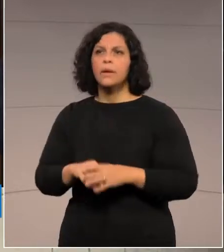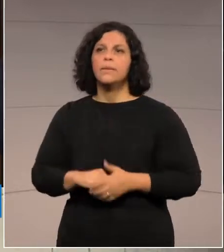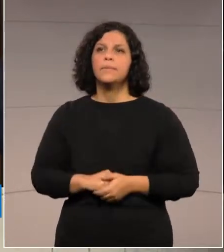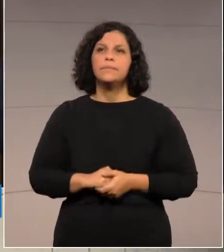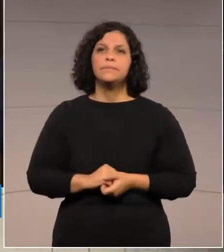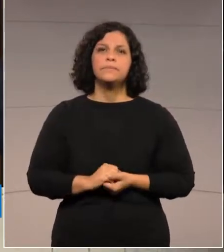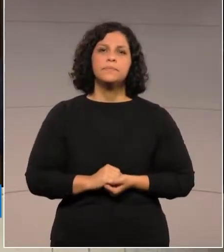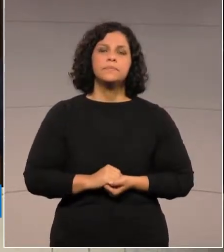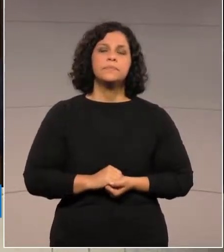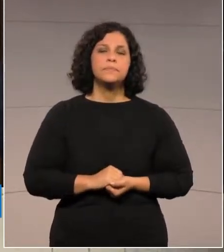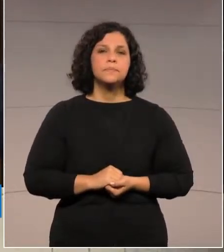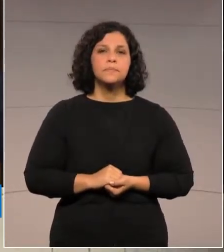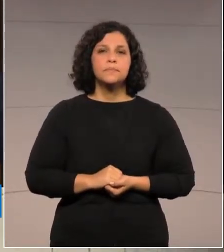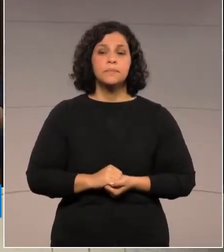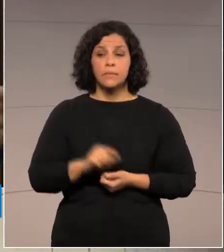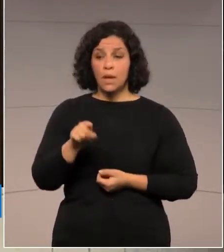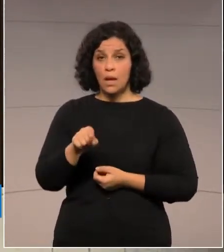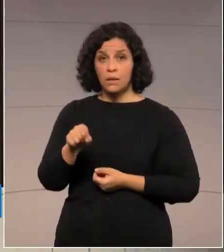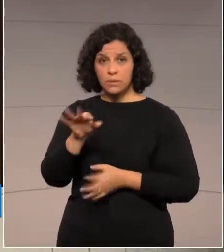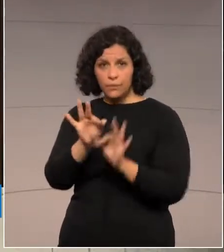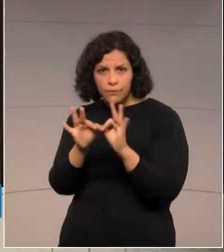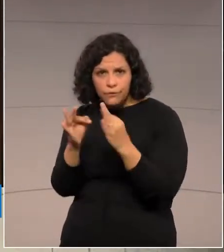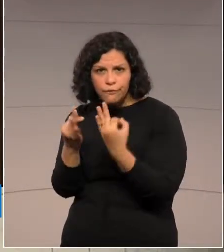Peschiski, a dona